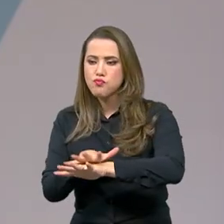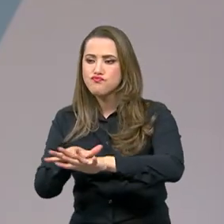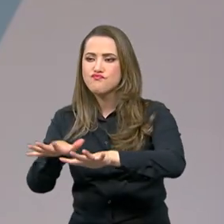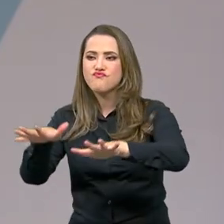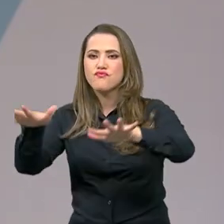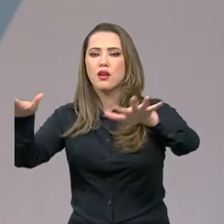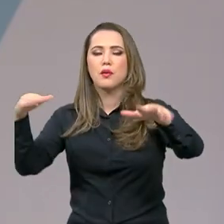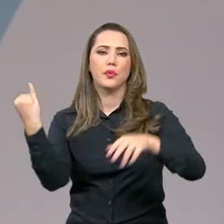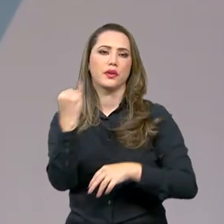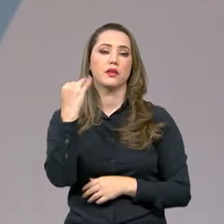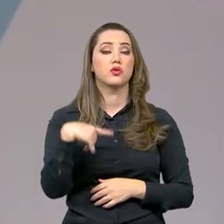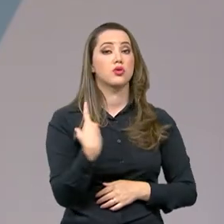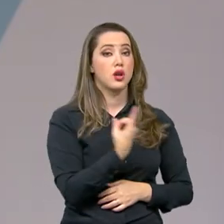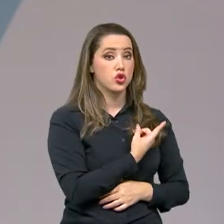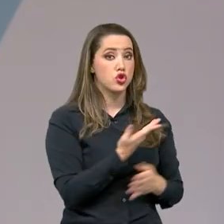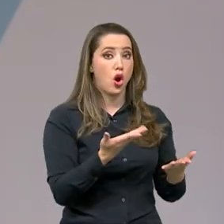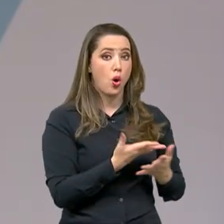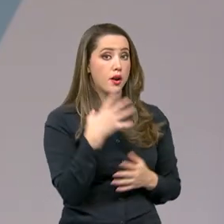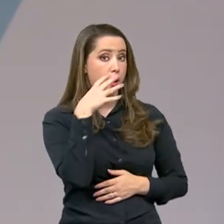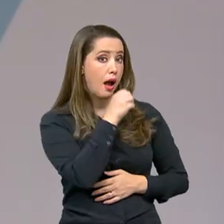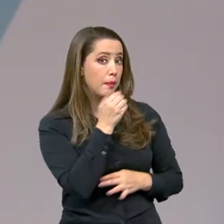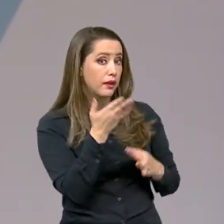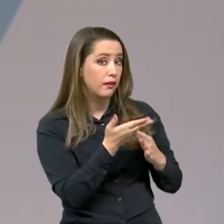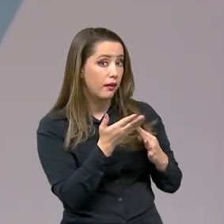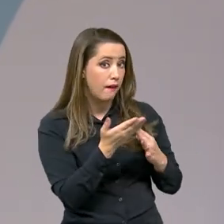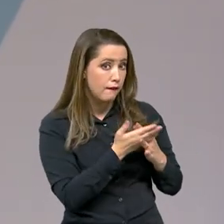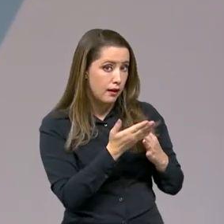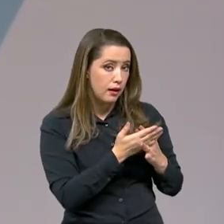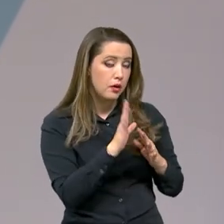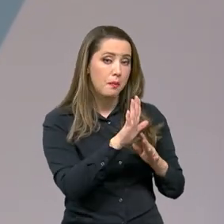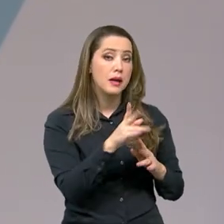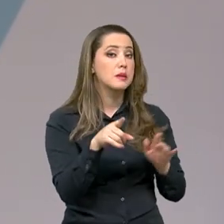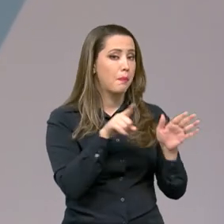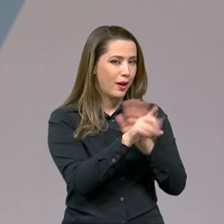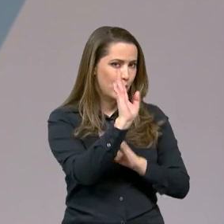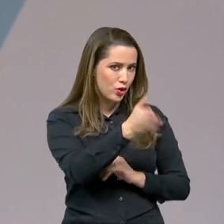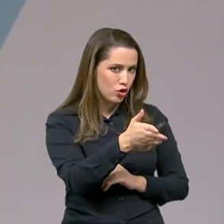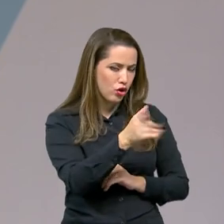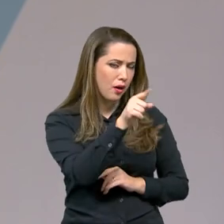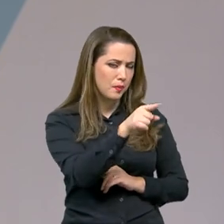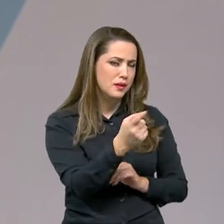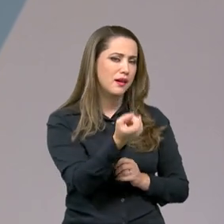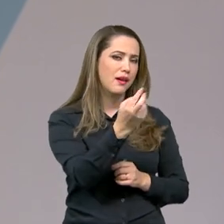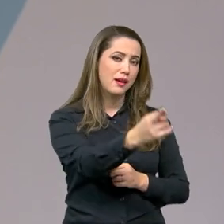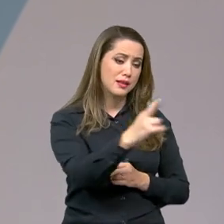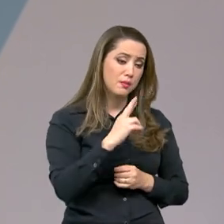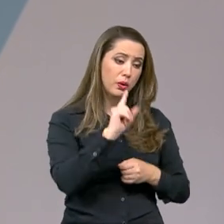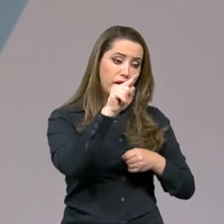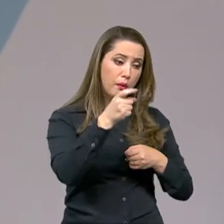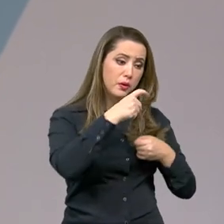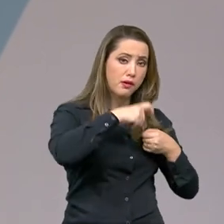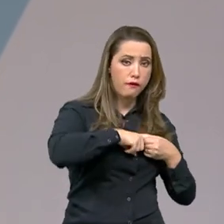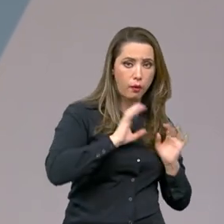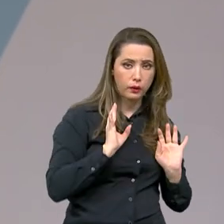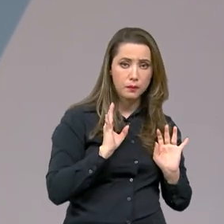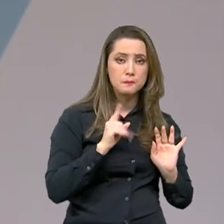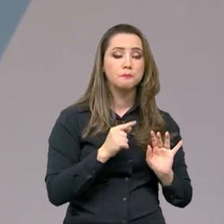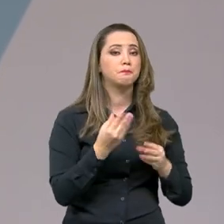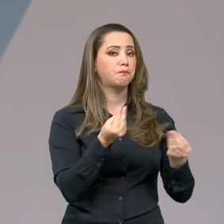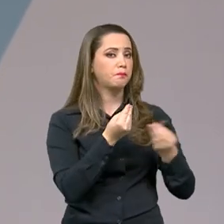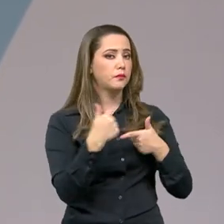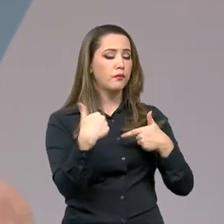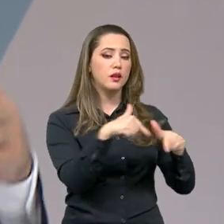Ministro, a gente vai para um rápido intervalo agora, mas eu já queria deixar uma pergunta para o senhor retomar na volta do bloco, que é a política habitacional